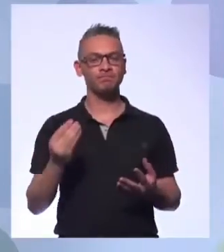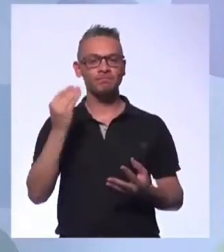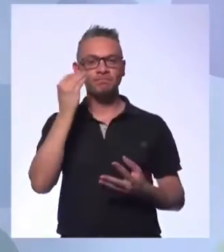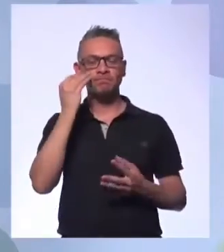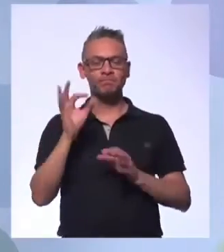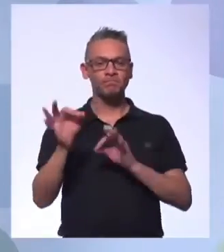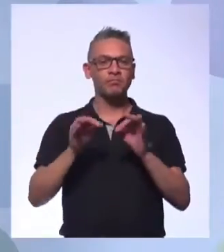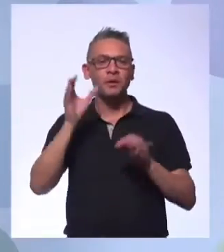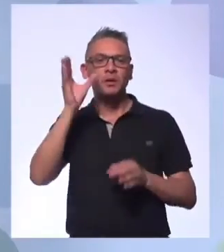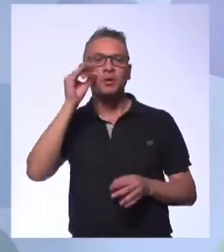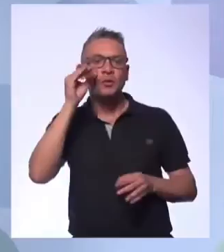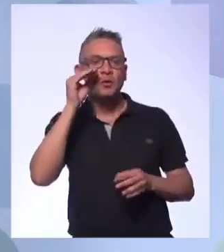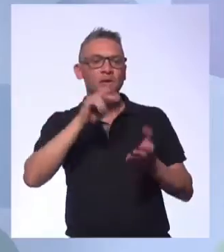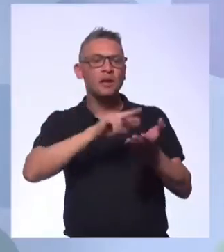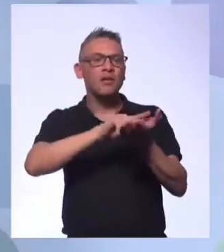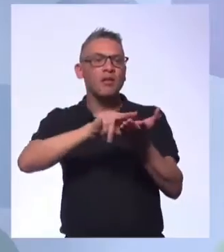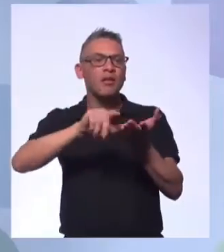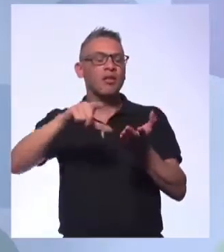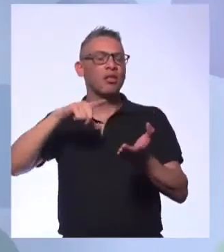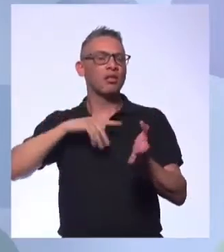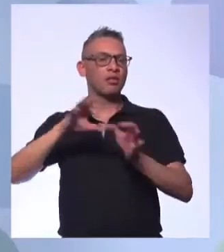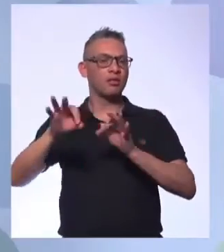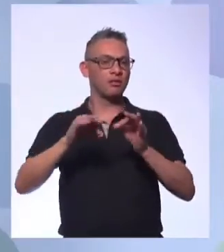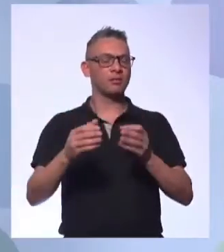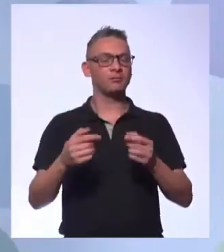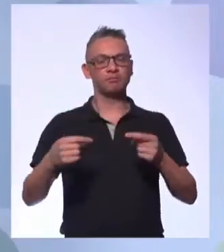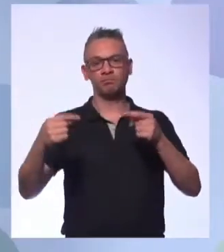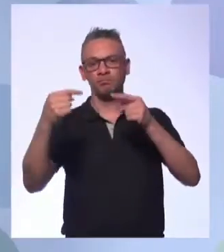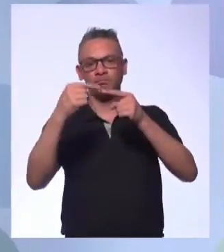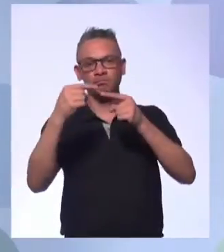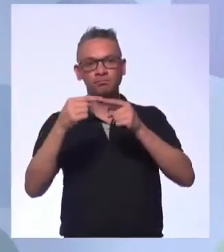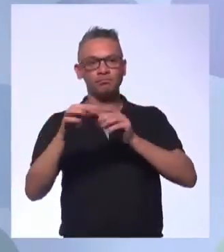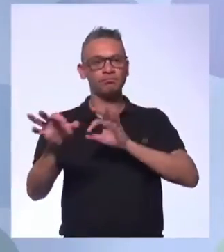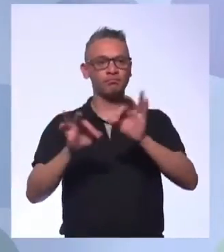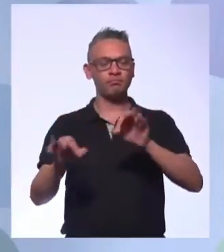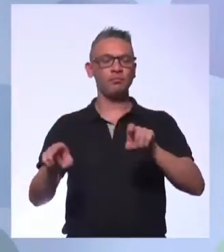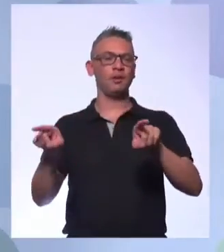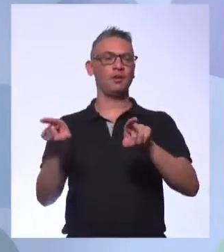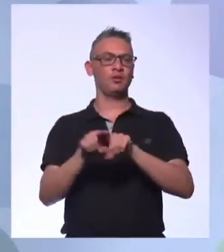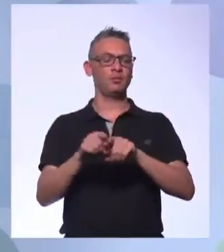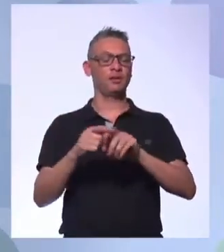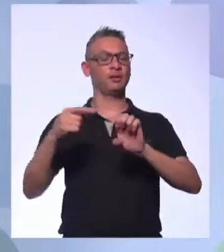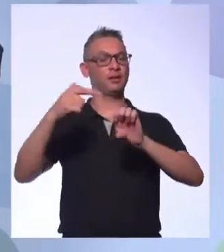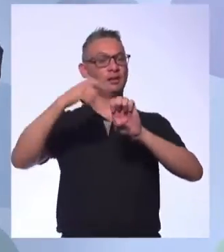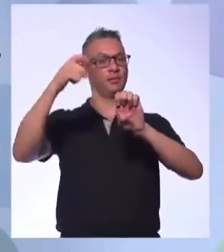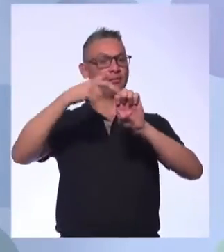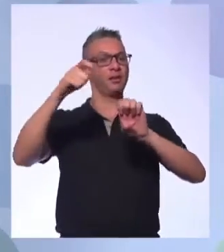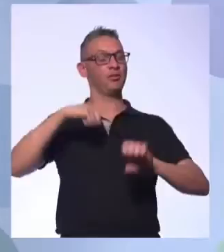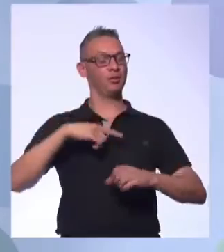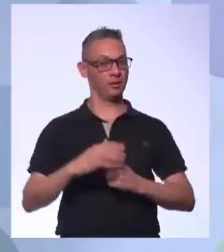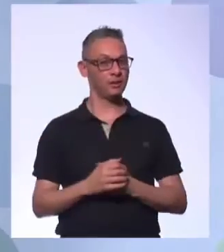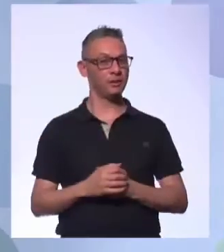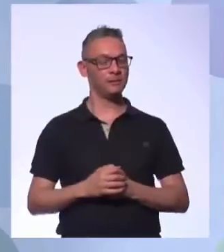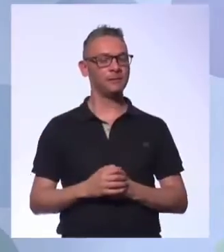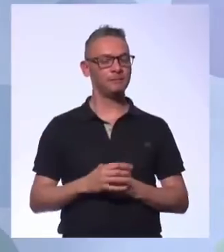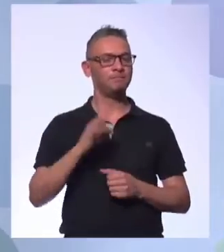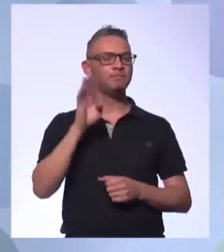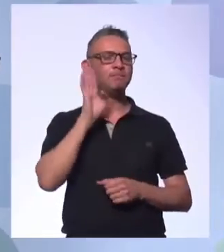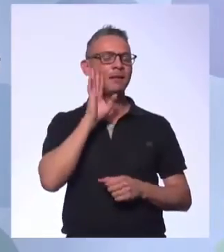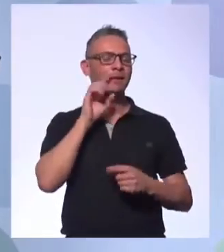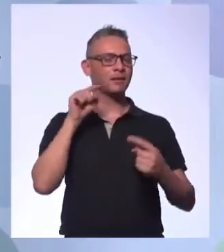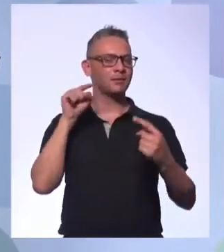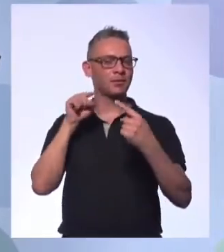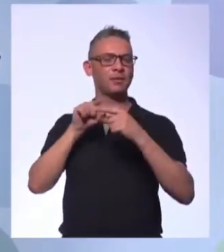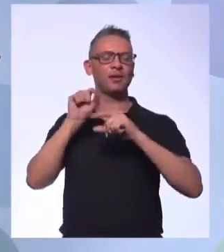da curiosidade muito aguçada, que automaticamente conduz isso para aquilo que é seu espírito empreendedor. E uma coisa que é interessante, que a gente está